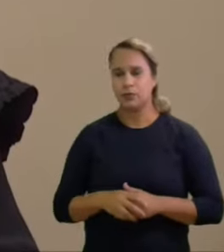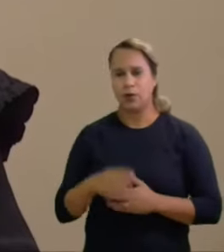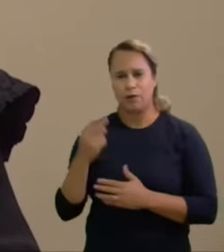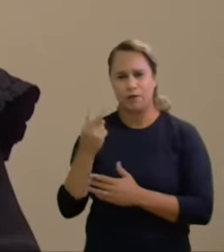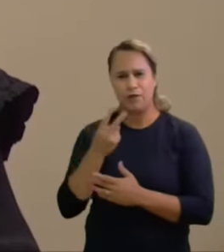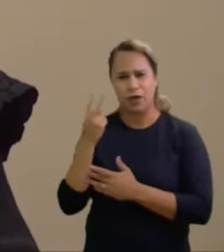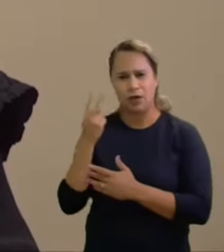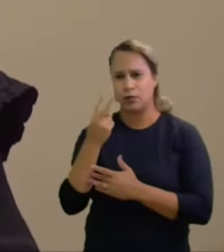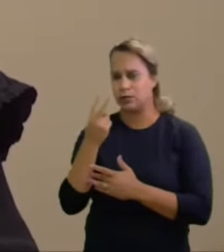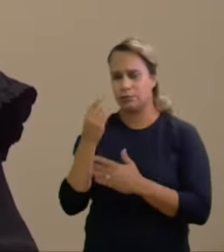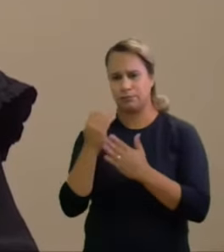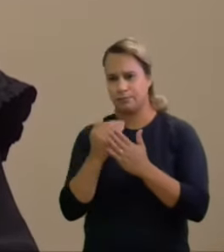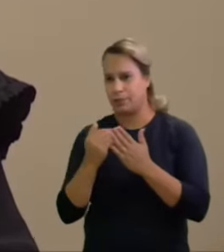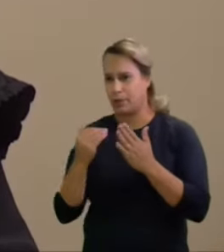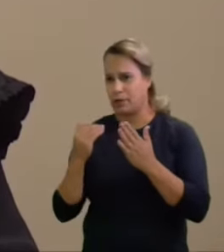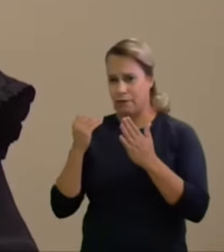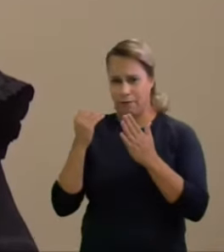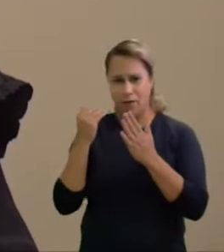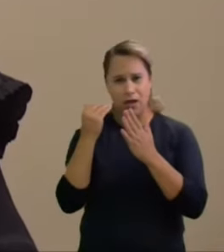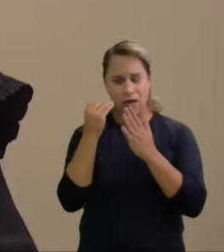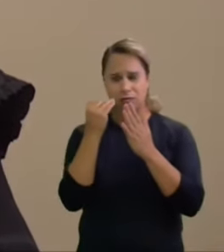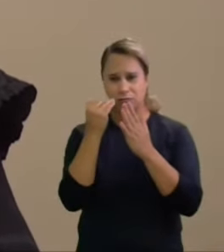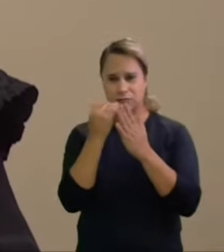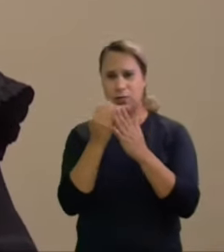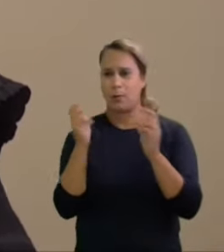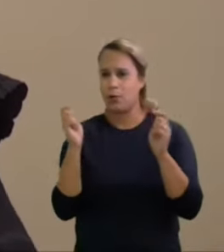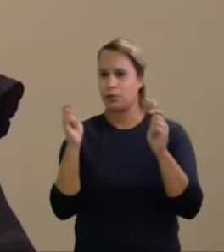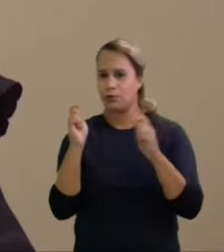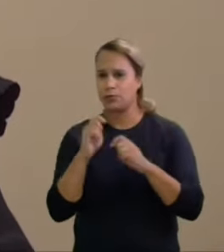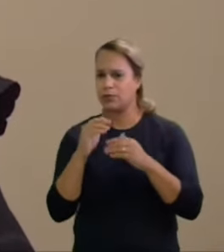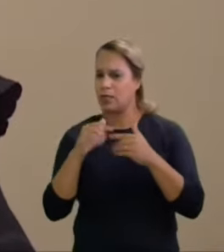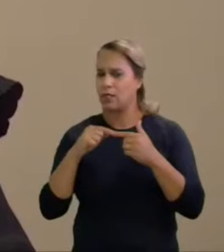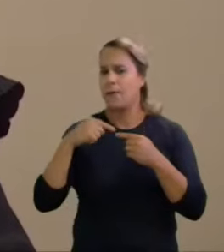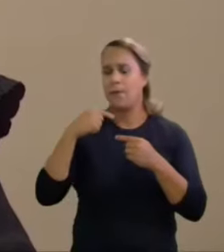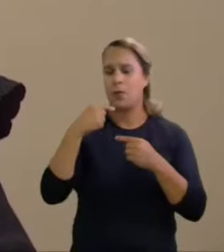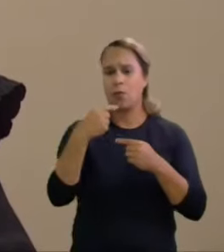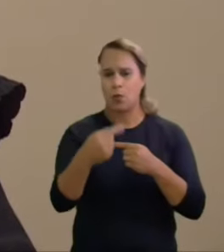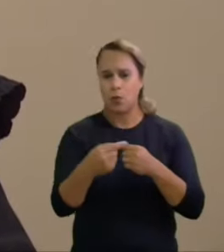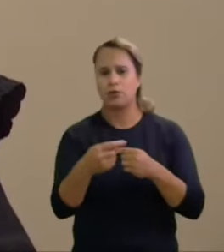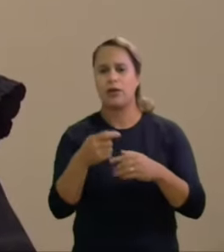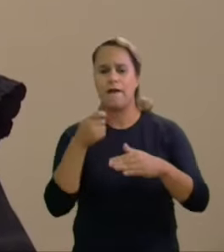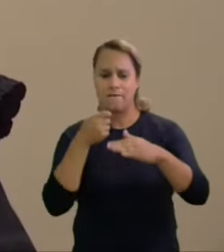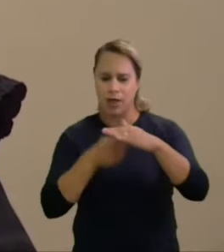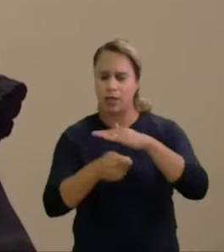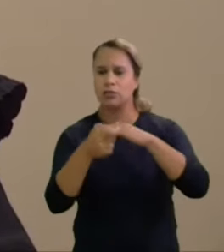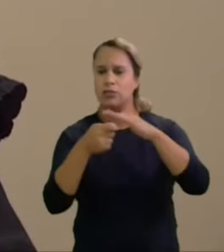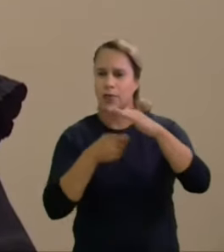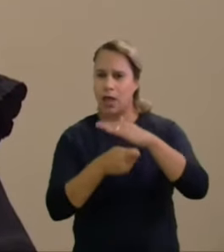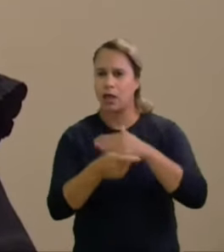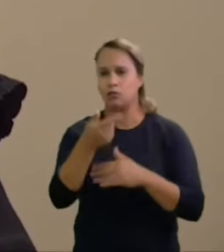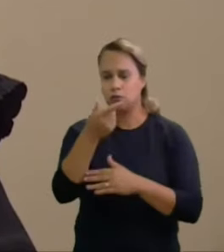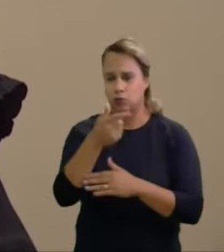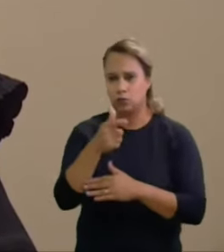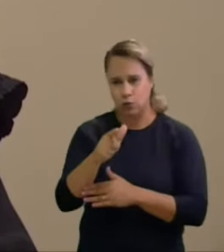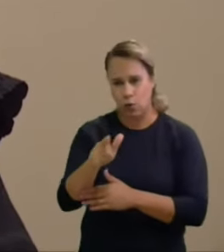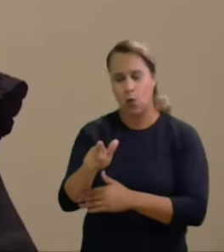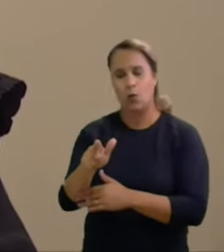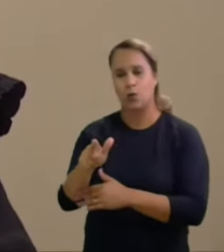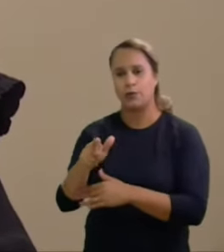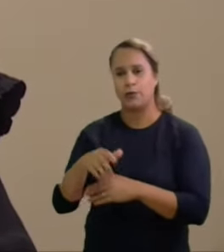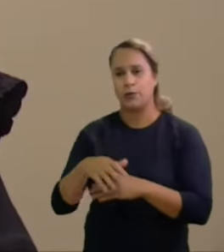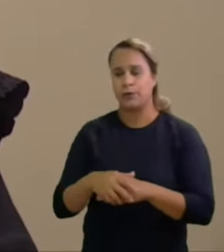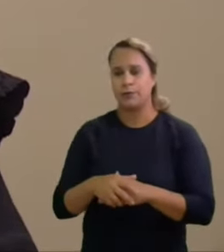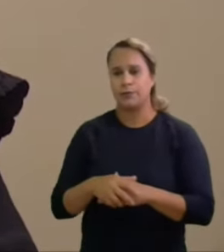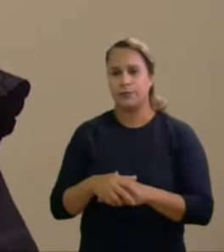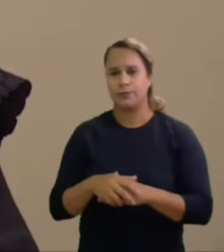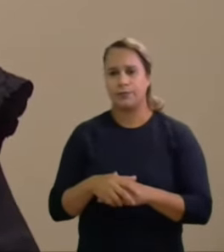elevados possibilitando posterior reinvestimento da pecúnia na campanha eleitoral fatos esses